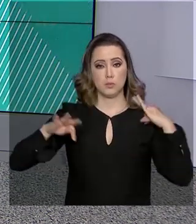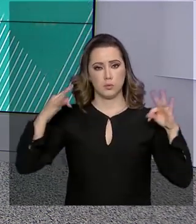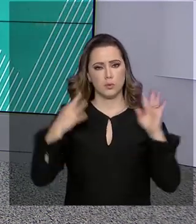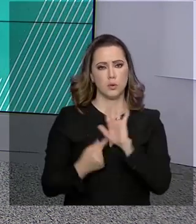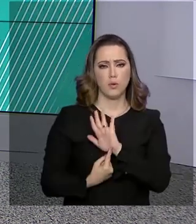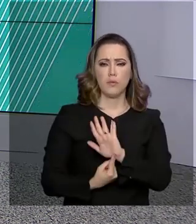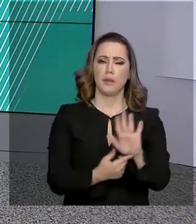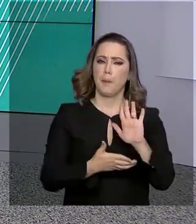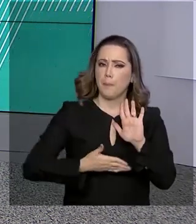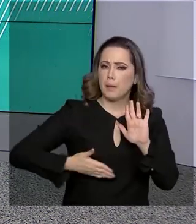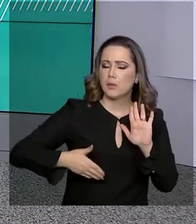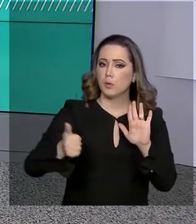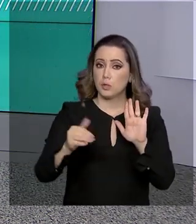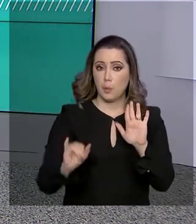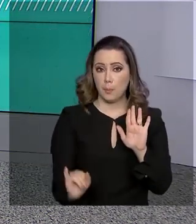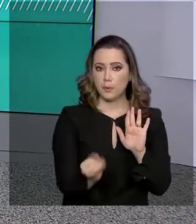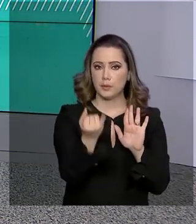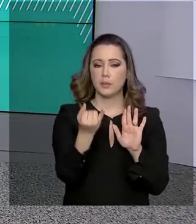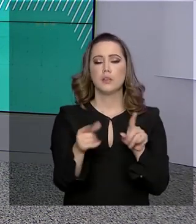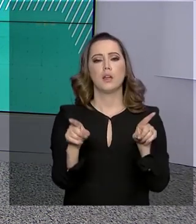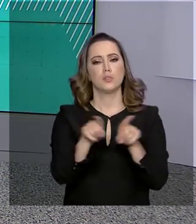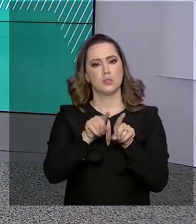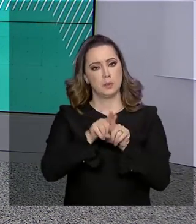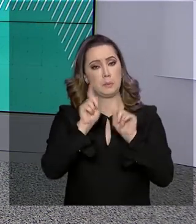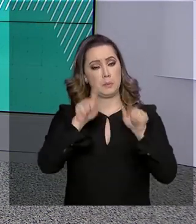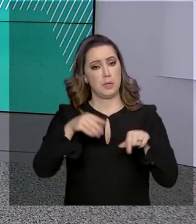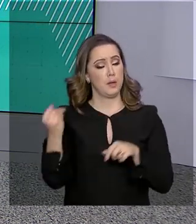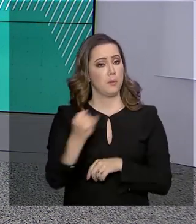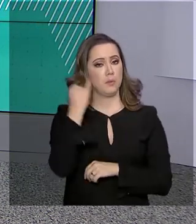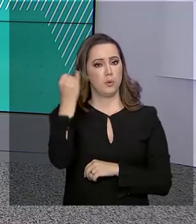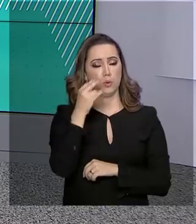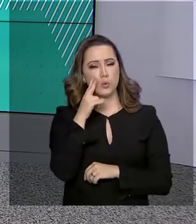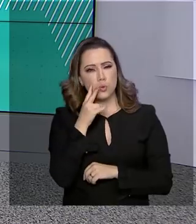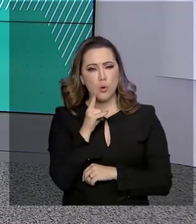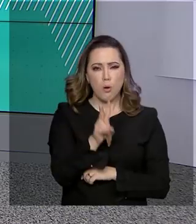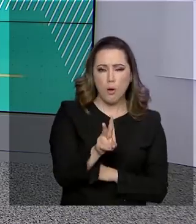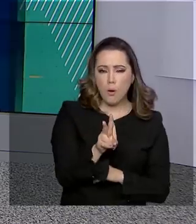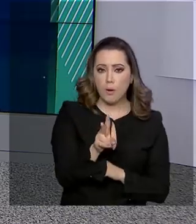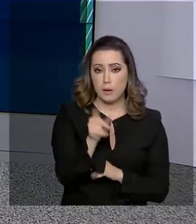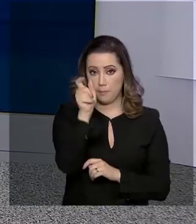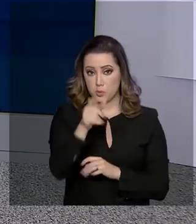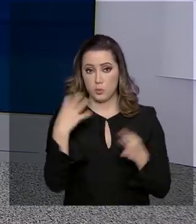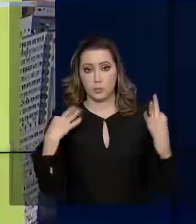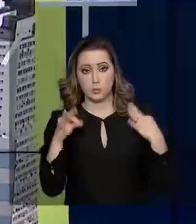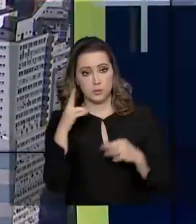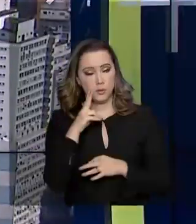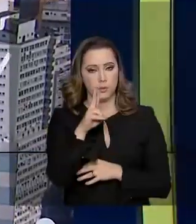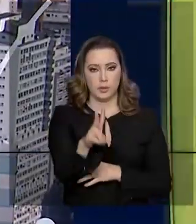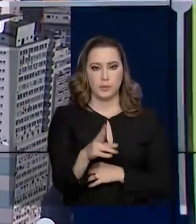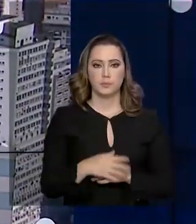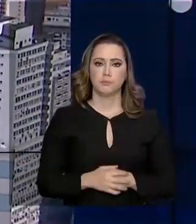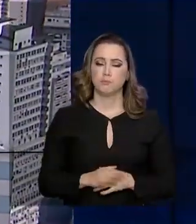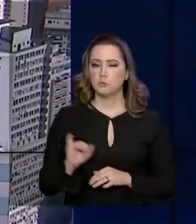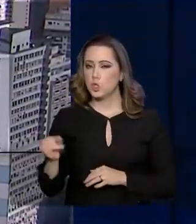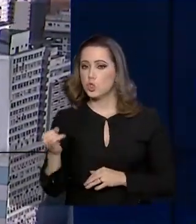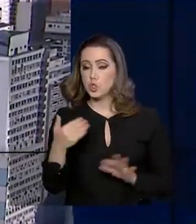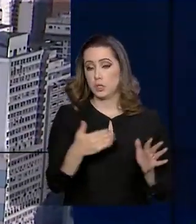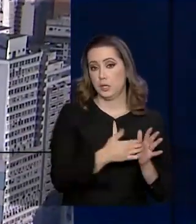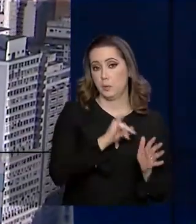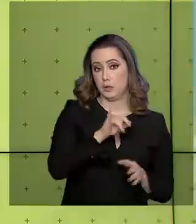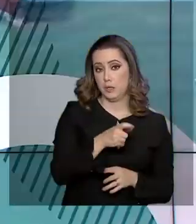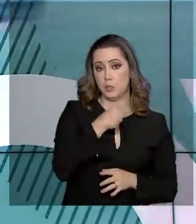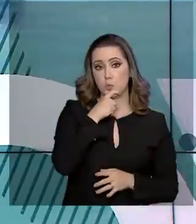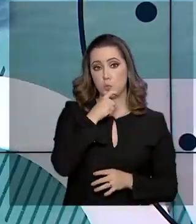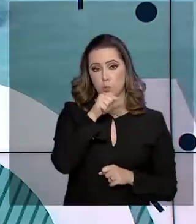vantagens e oportunidades, o Cadastro também é uma importante fonte de consulta para o turista. De janeiro a julho deste